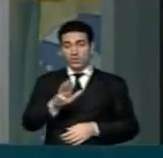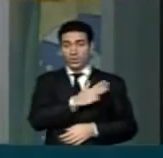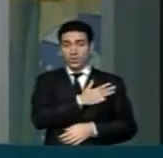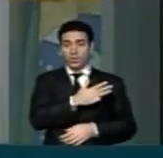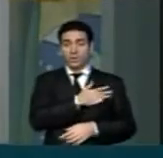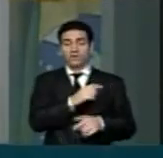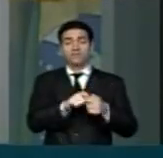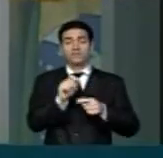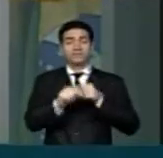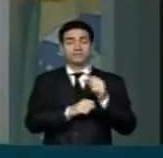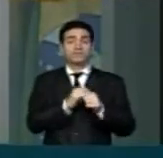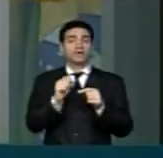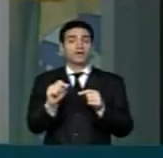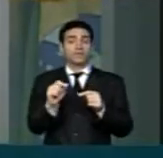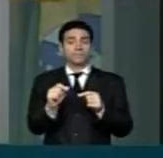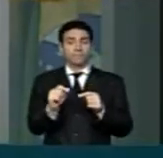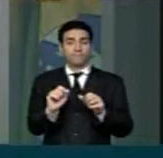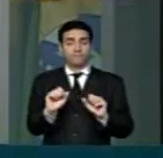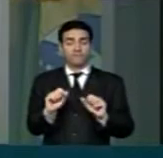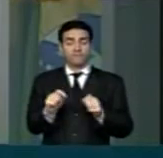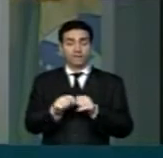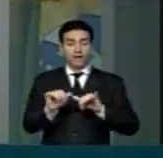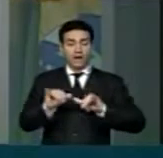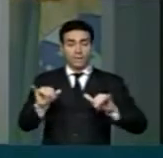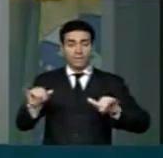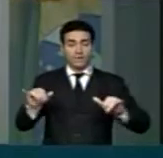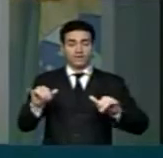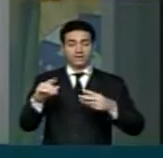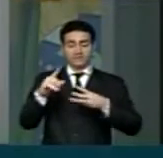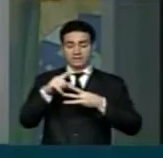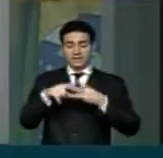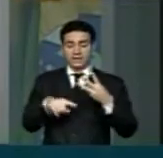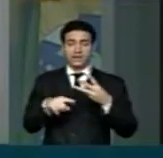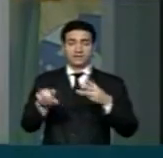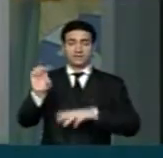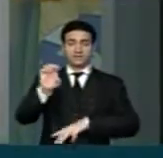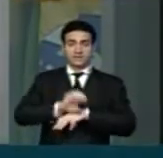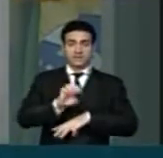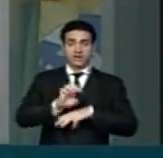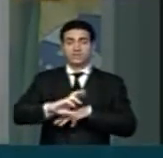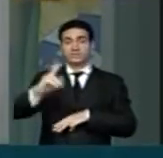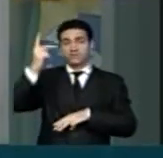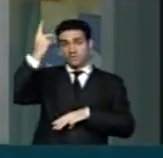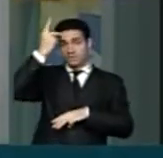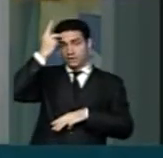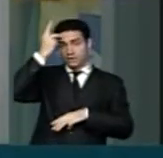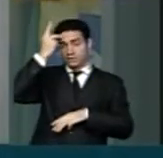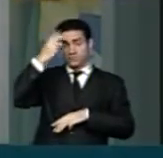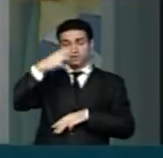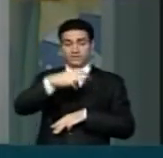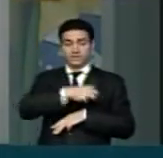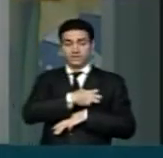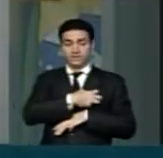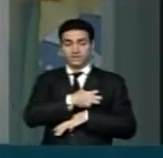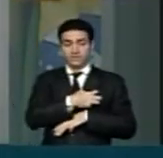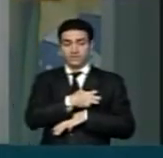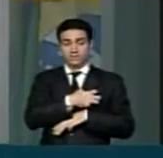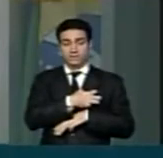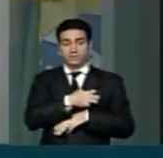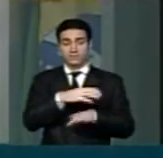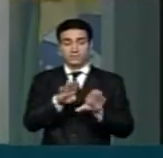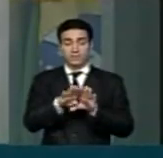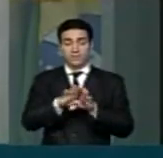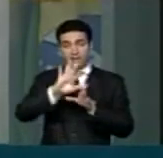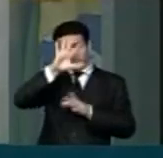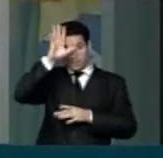concentraram a sua campanha em três estados. São Paulo, Salvador e em